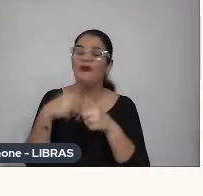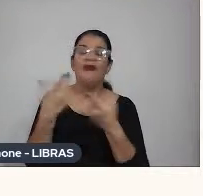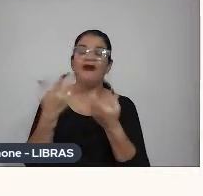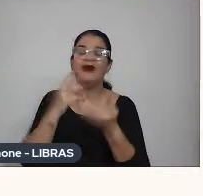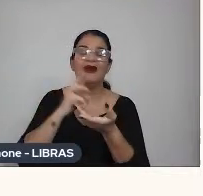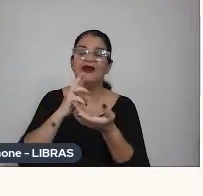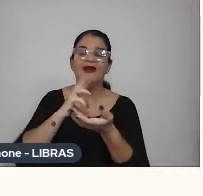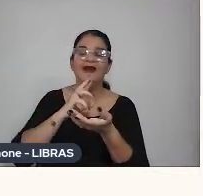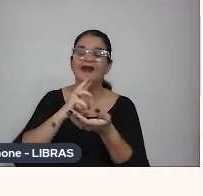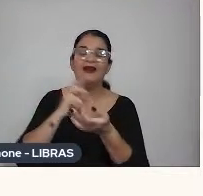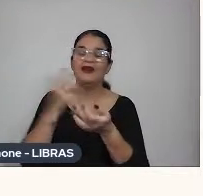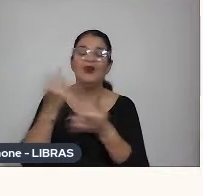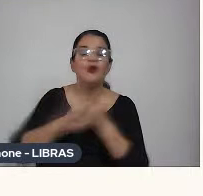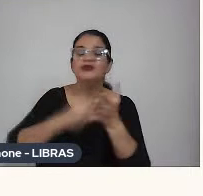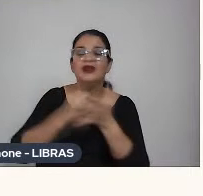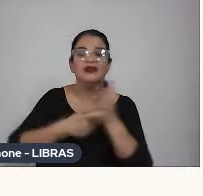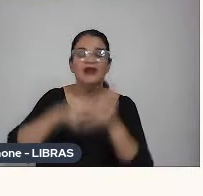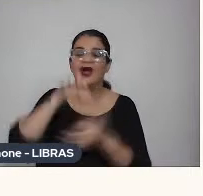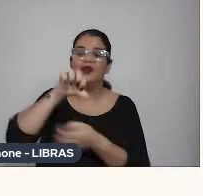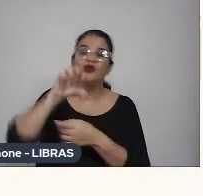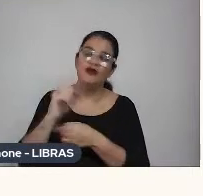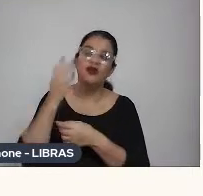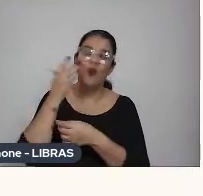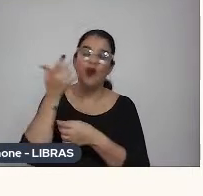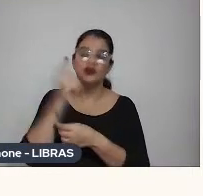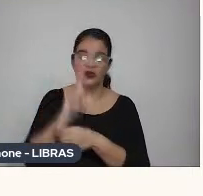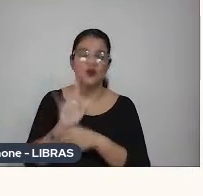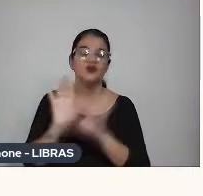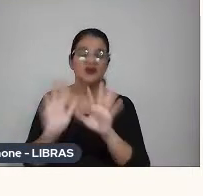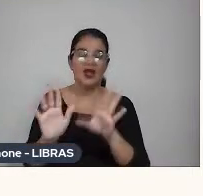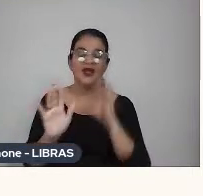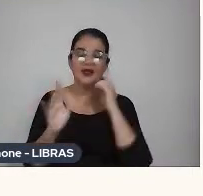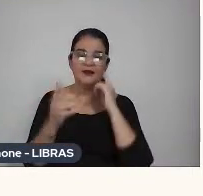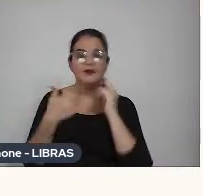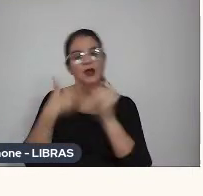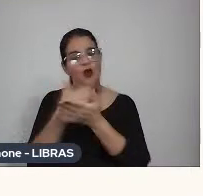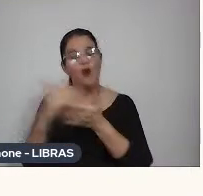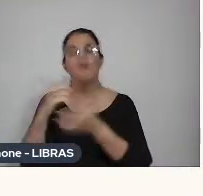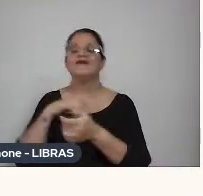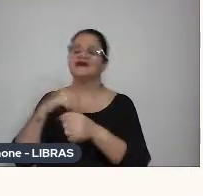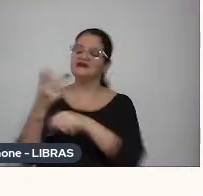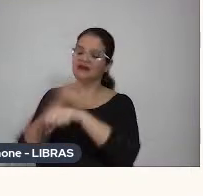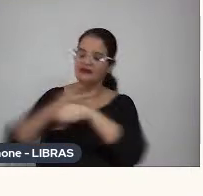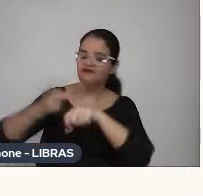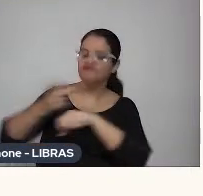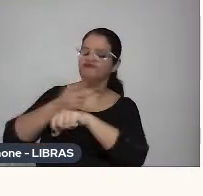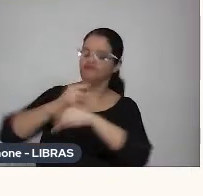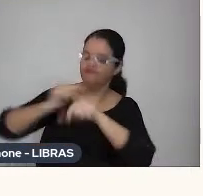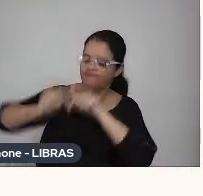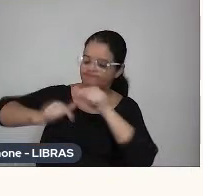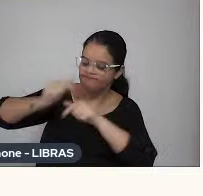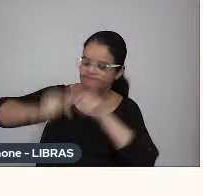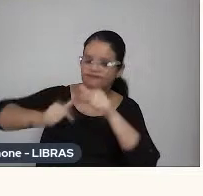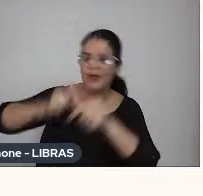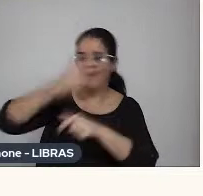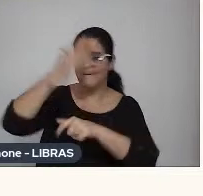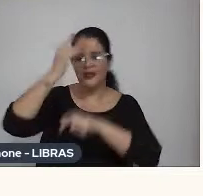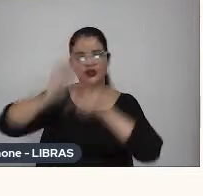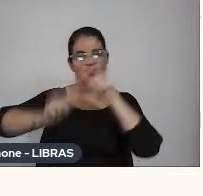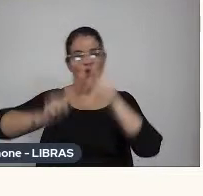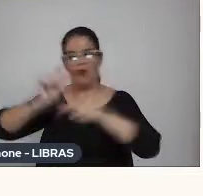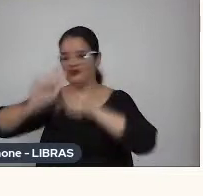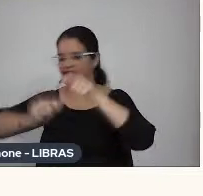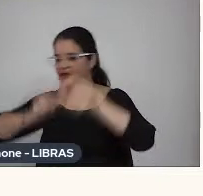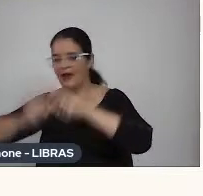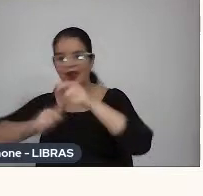90? Eu acho que a gente consegue. E eu comecei a correr atrás de pessoas que trabalhavam com isso,